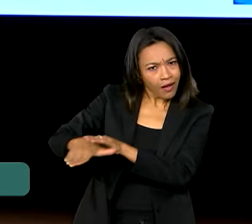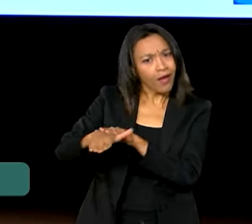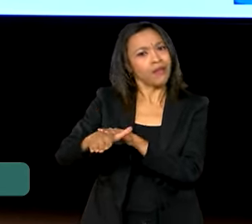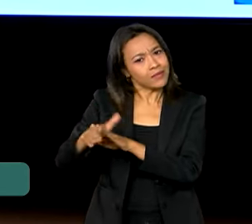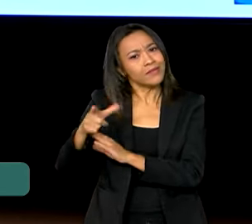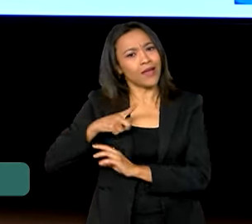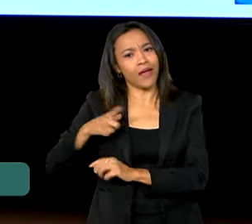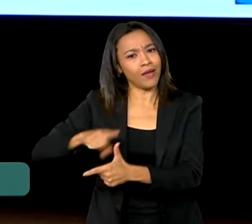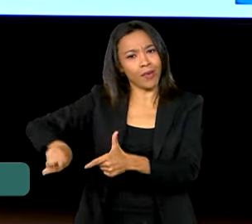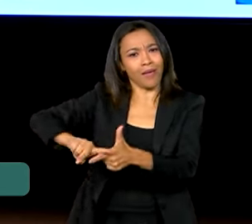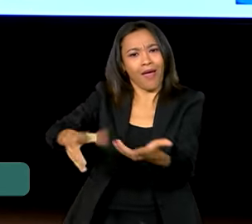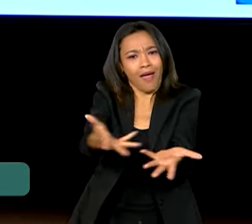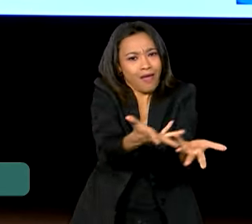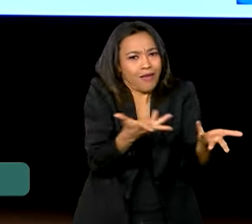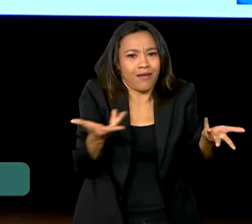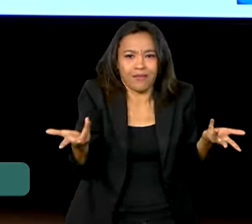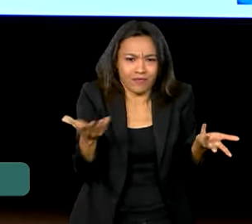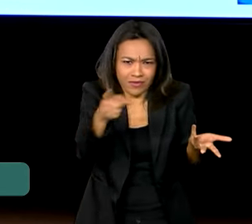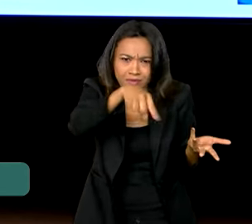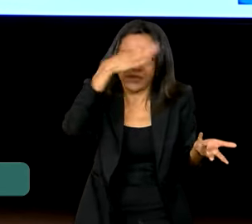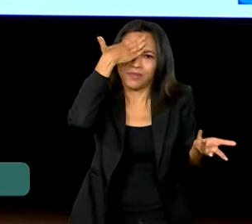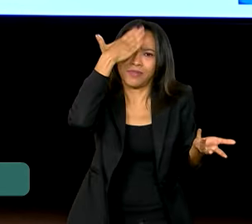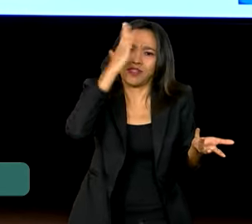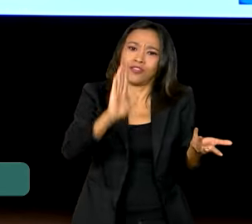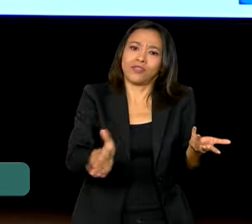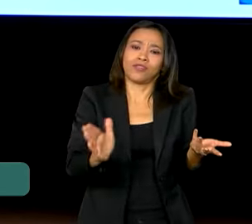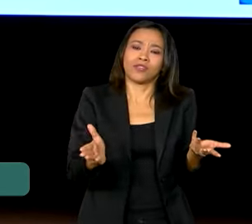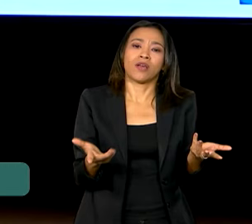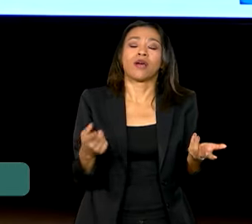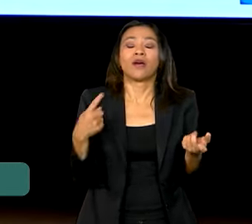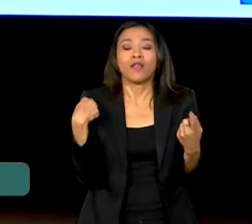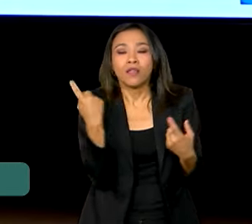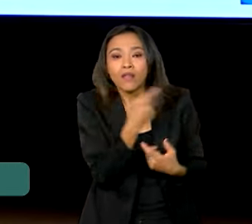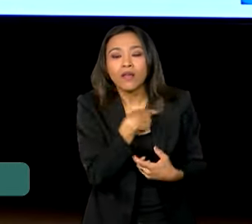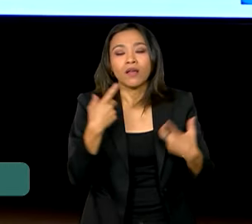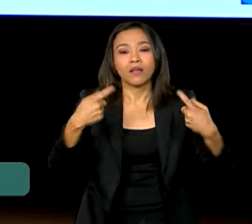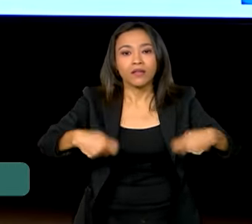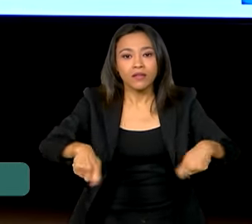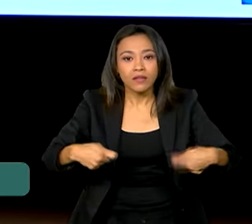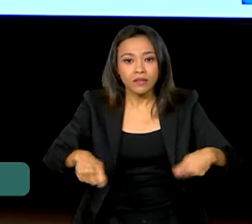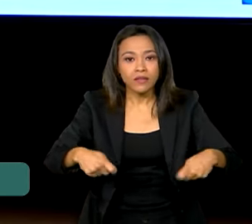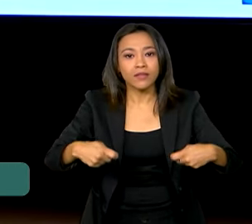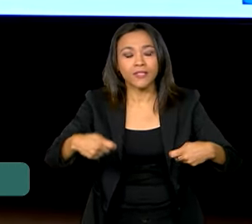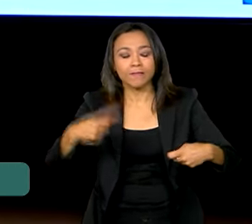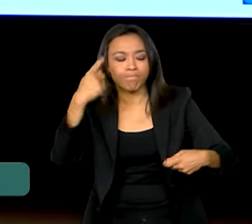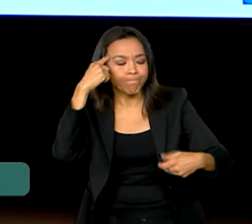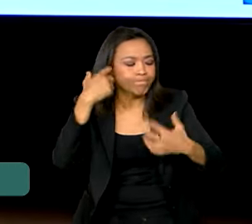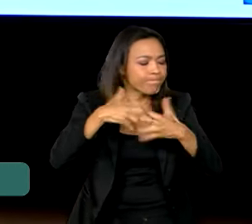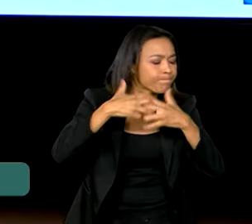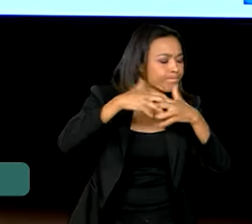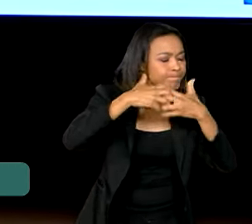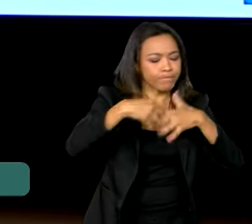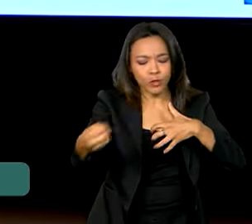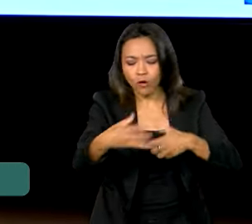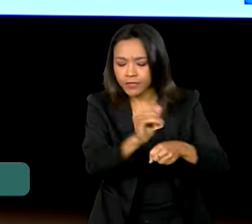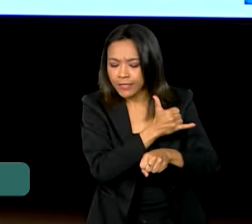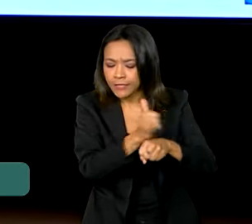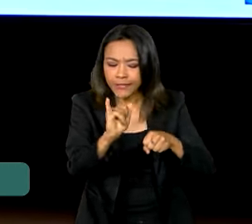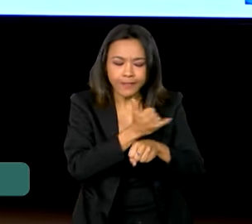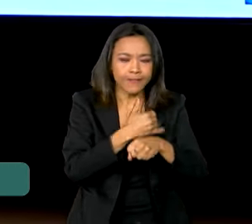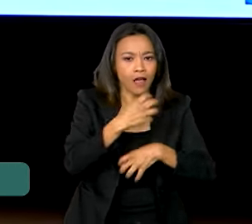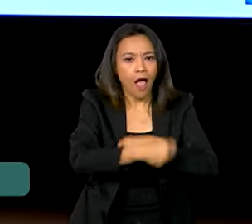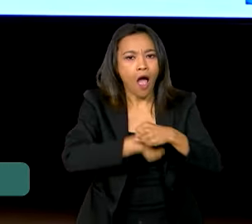Todo mundo tem diagnóstico sobre quais são. Nós temos que endereçar novas medidas. Cada ano há um